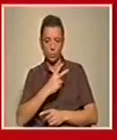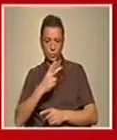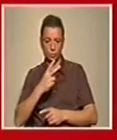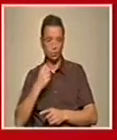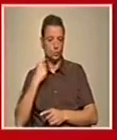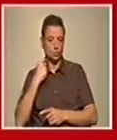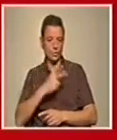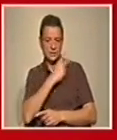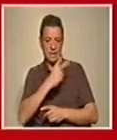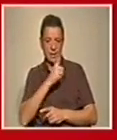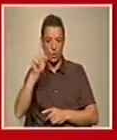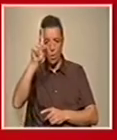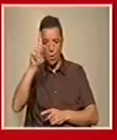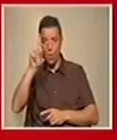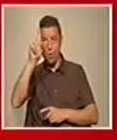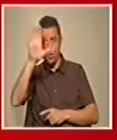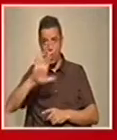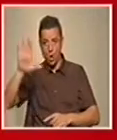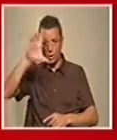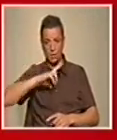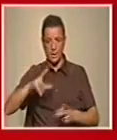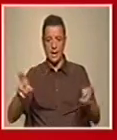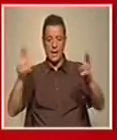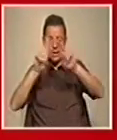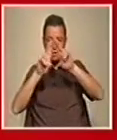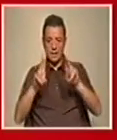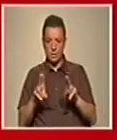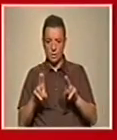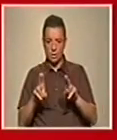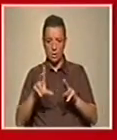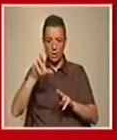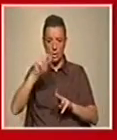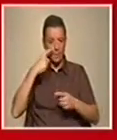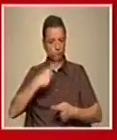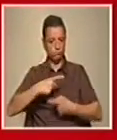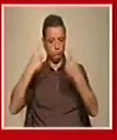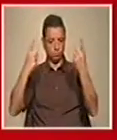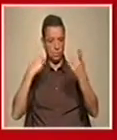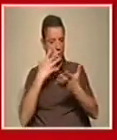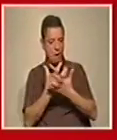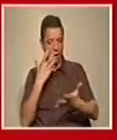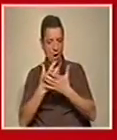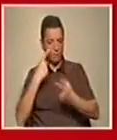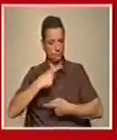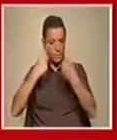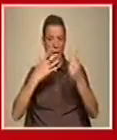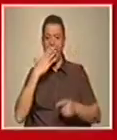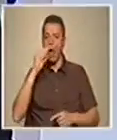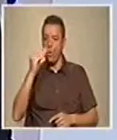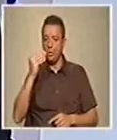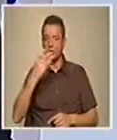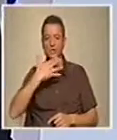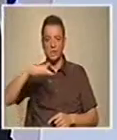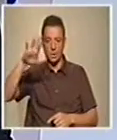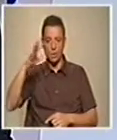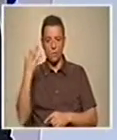daquilo que nós podemos oferecer e, com isso, internacionalmente, termos uma dimensão mais visível. Reparem mais alunos estrangeiros também, não é? Sim, sim.